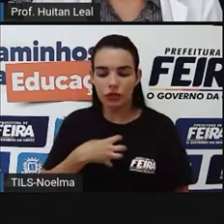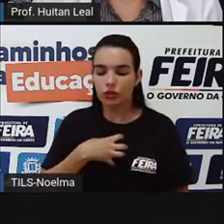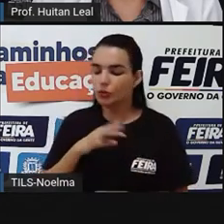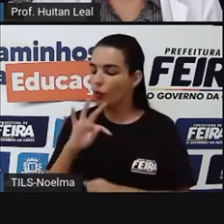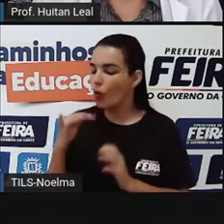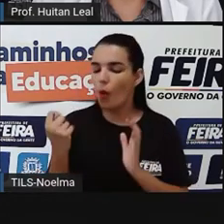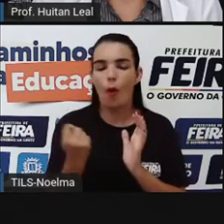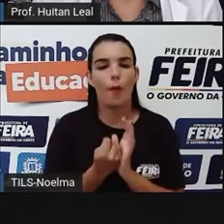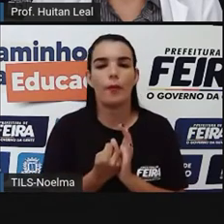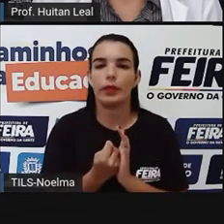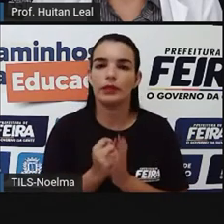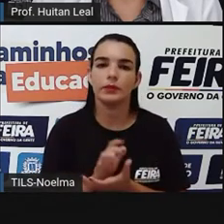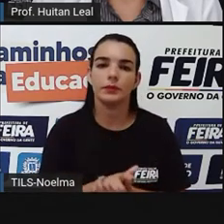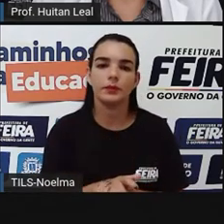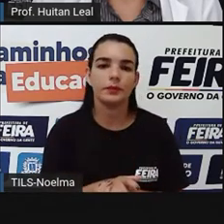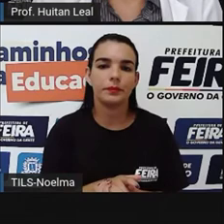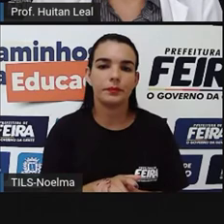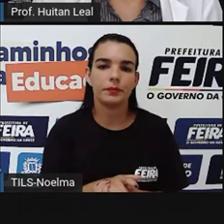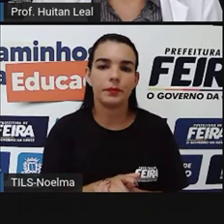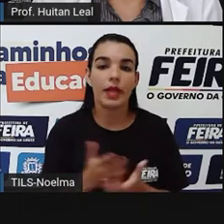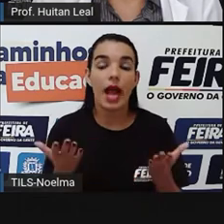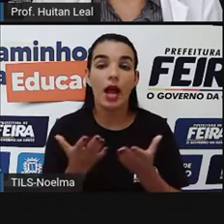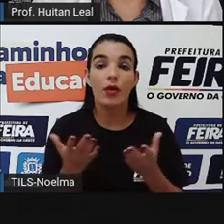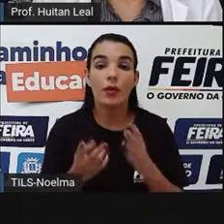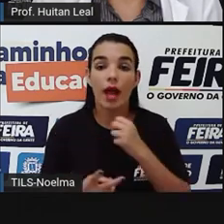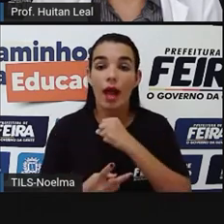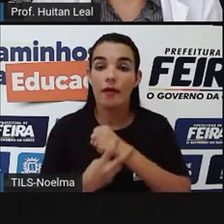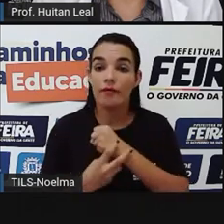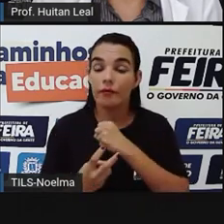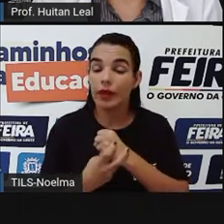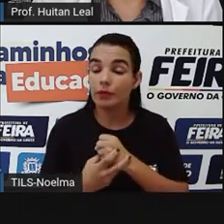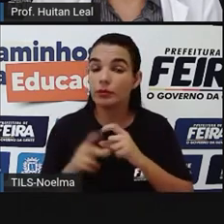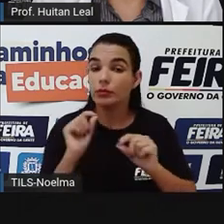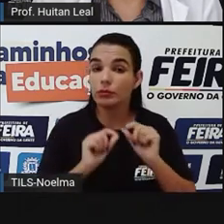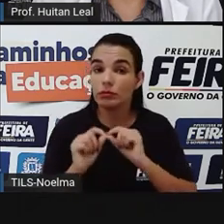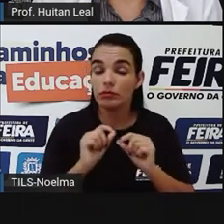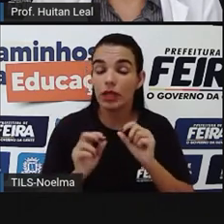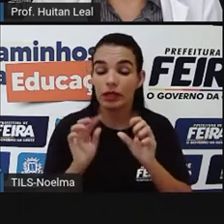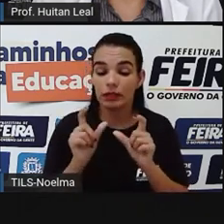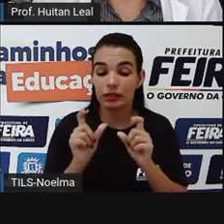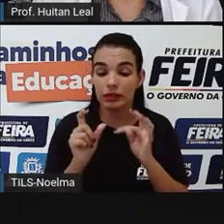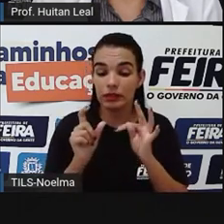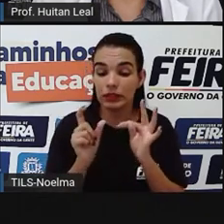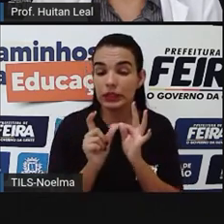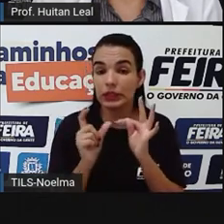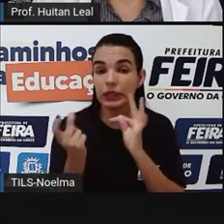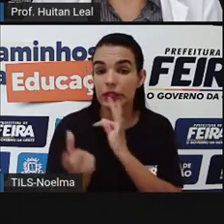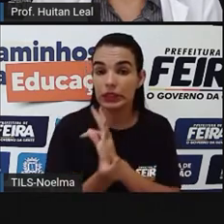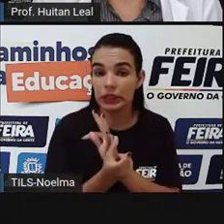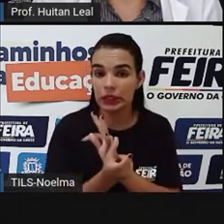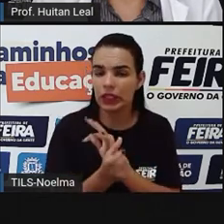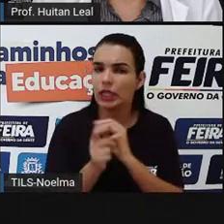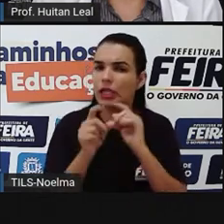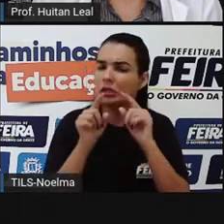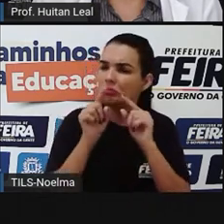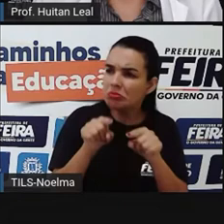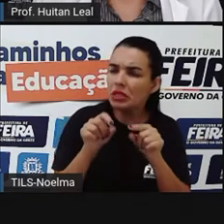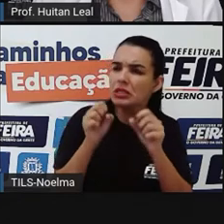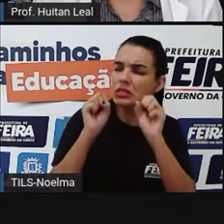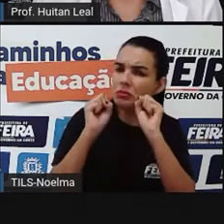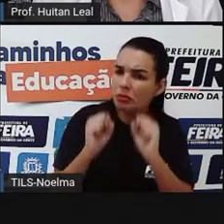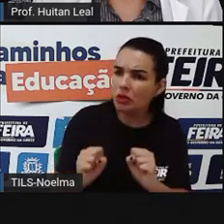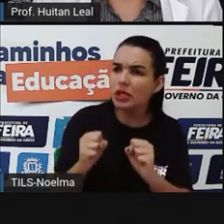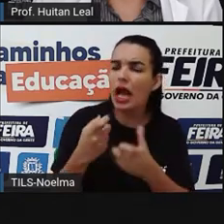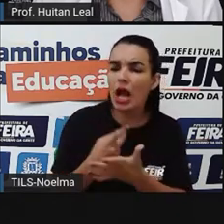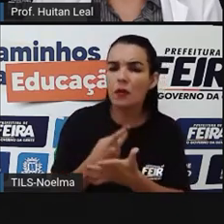uma informação completa. Não quer dizer que a oração acabe sempre no verbo intransitivo, foi o que eu acabei de